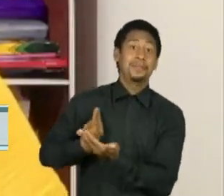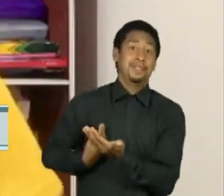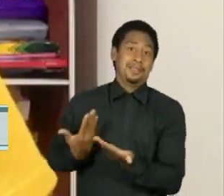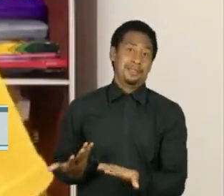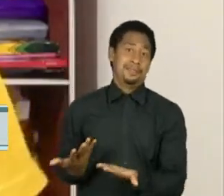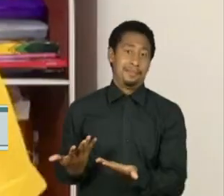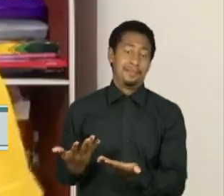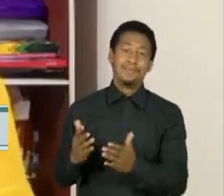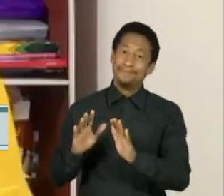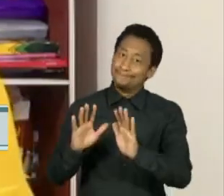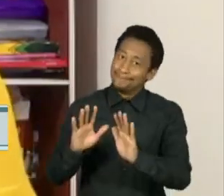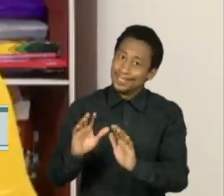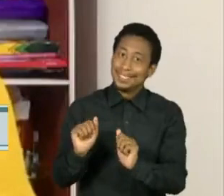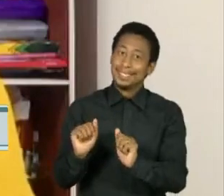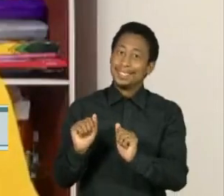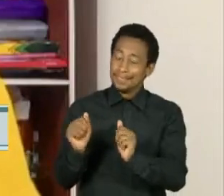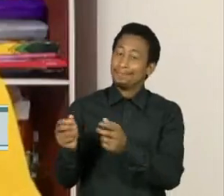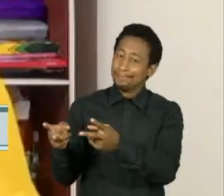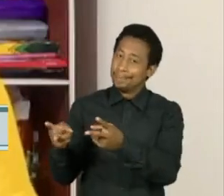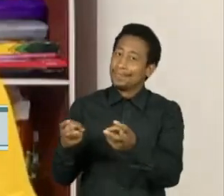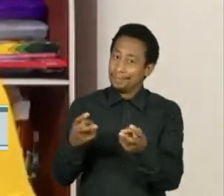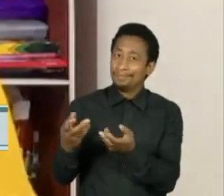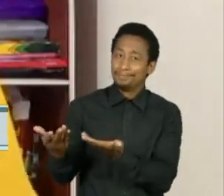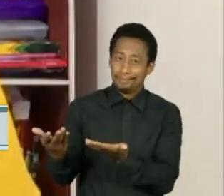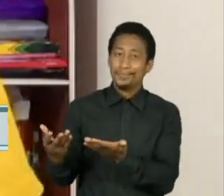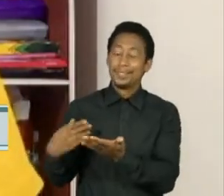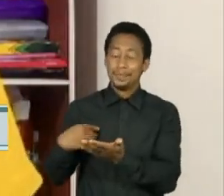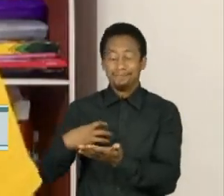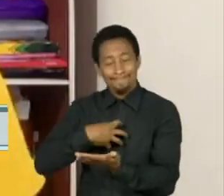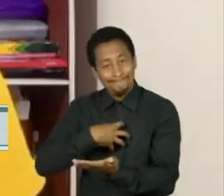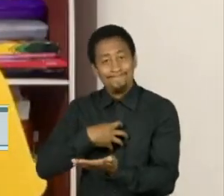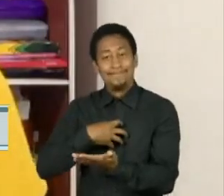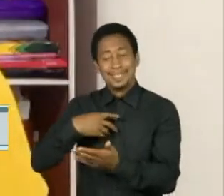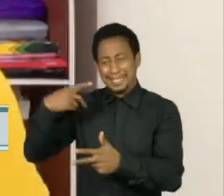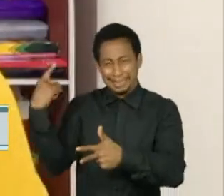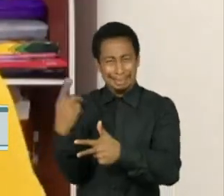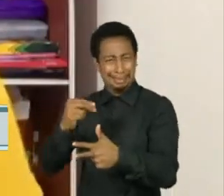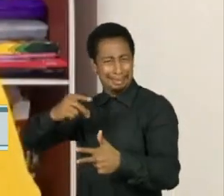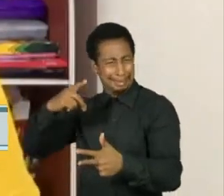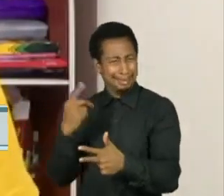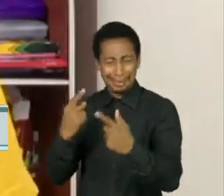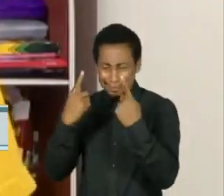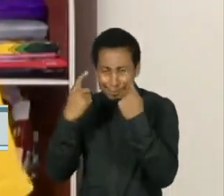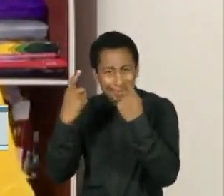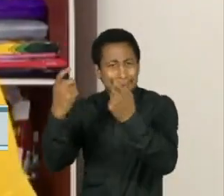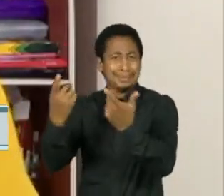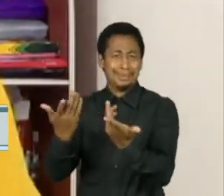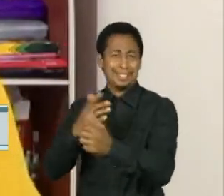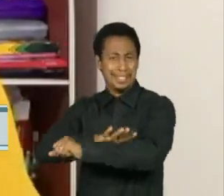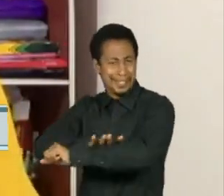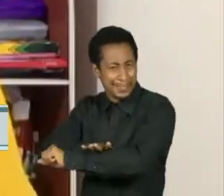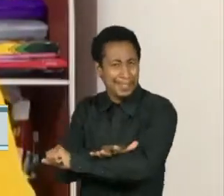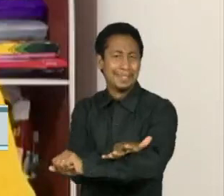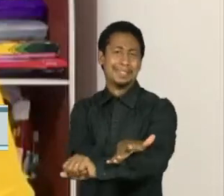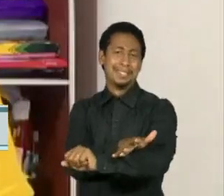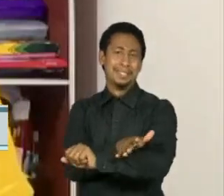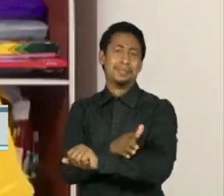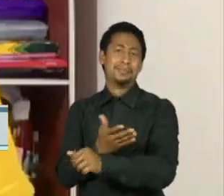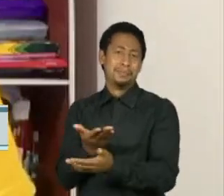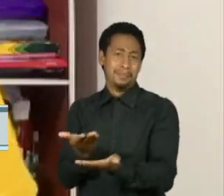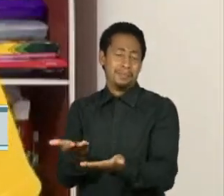o que a gente viu foi dramático, foi brutal. Muito marcado pelo racismo, muito marcado pela